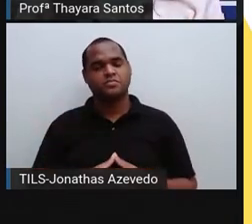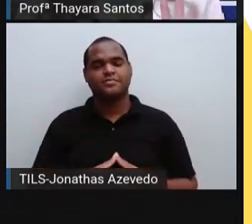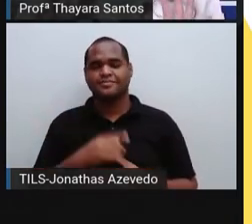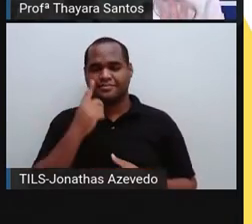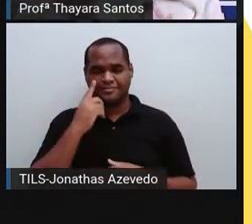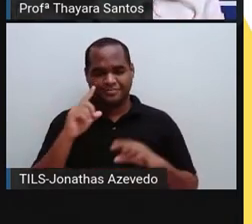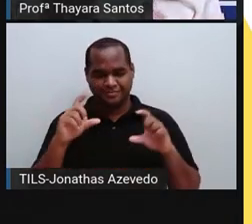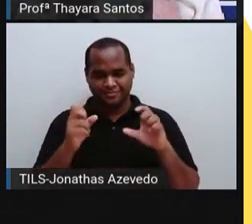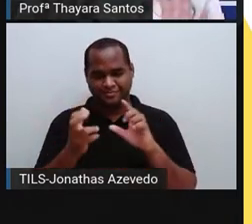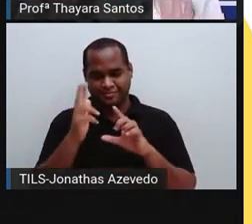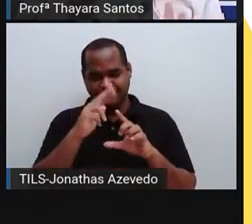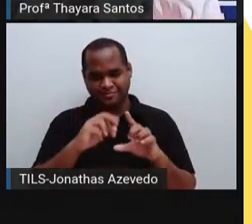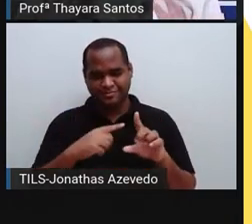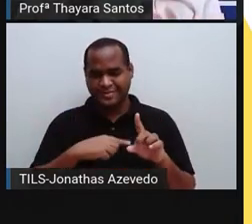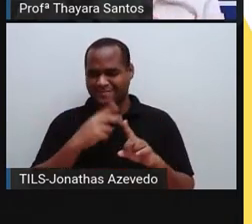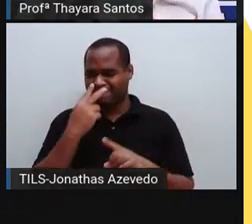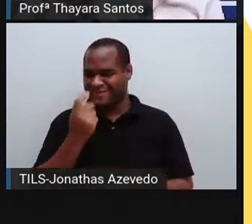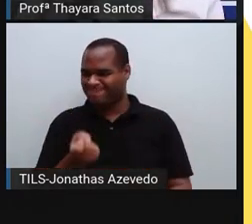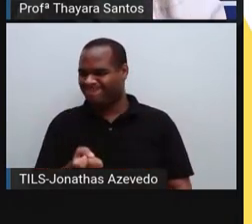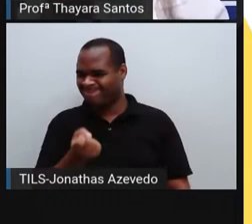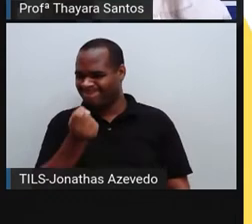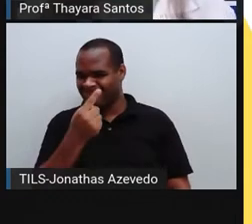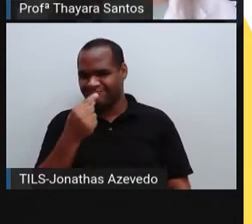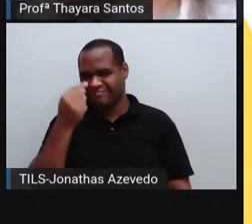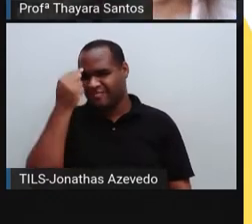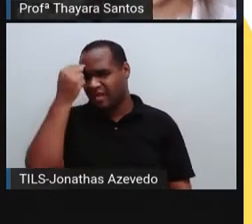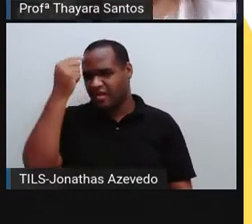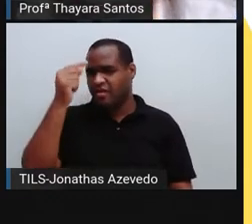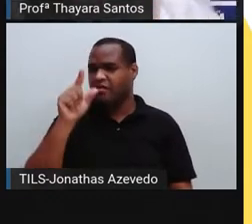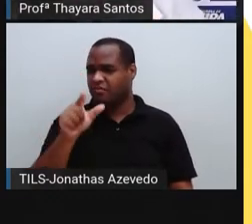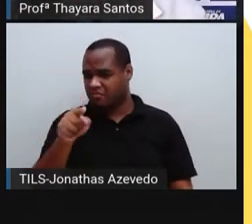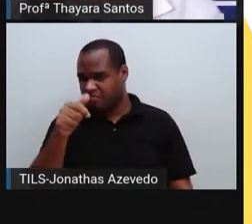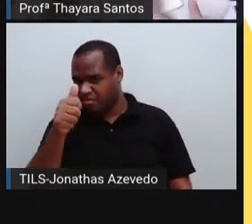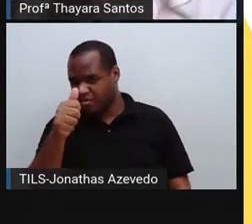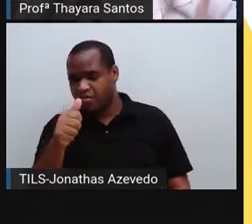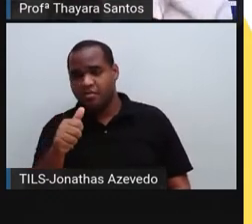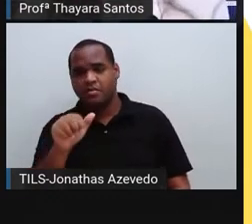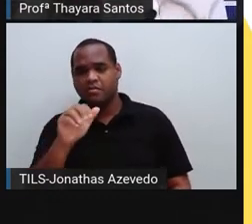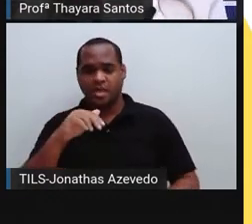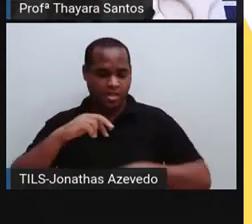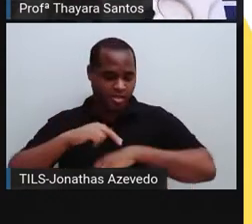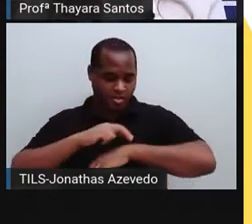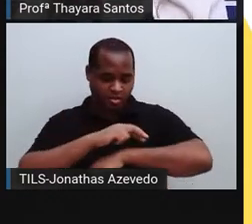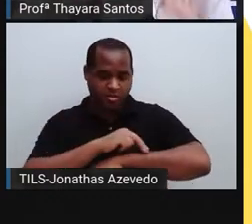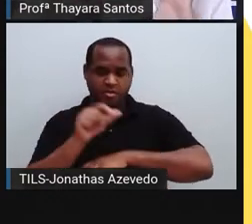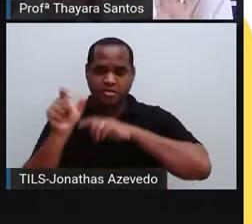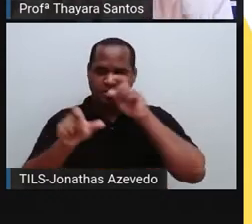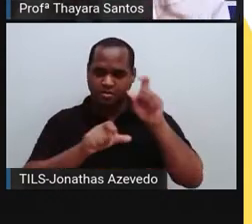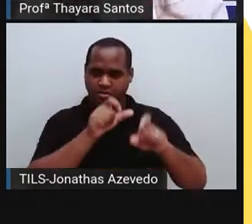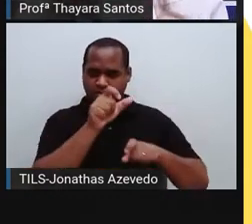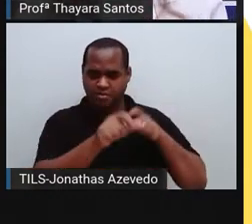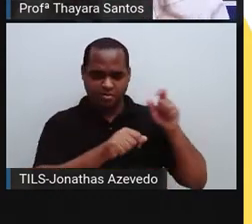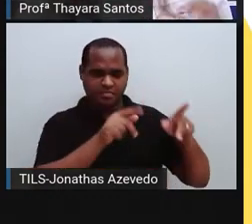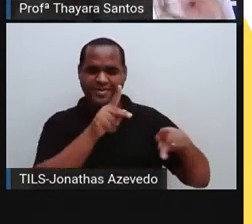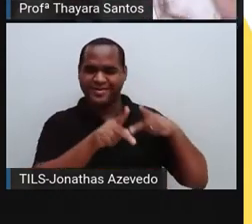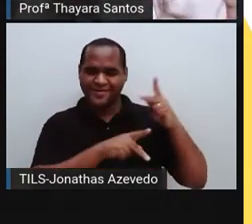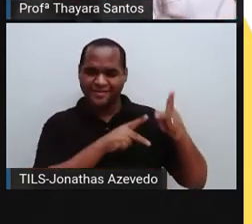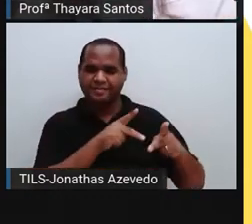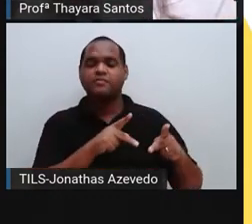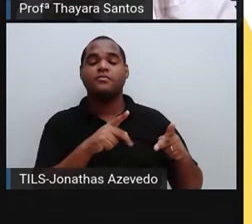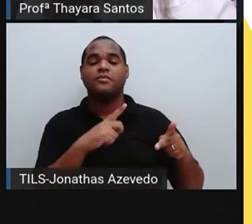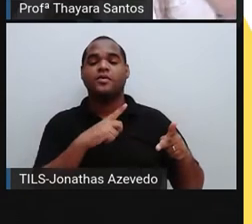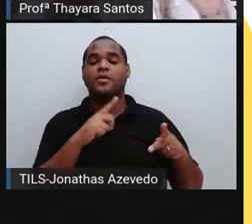imagem aí, muitas vezes, dá essa falsa ideia, mas o que é que diz a evolução humana mesmo? A evolução humana diz que